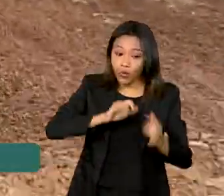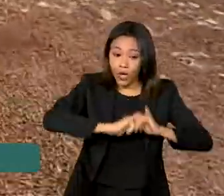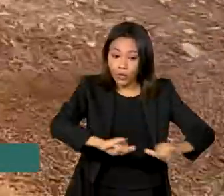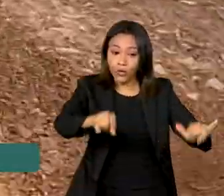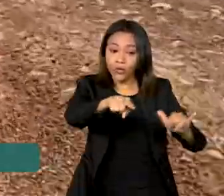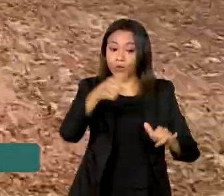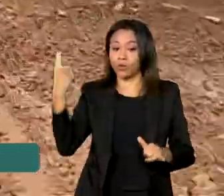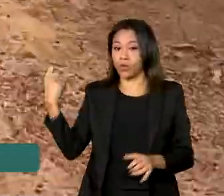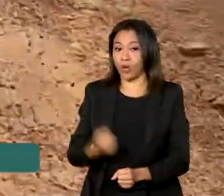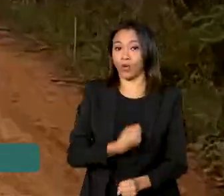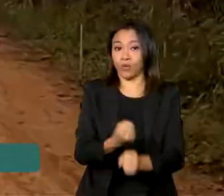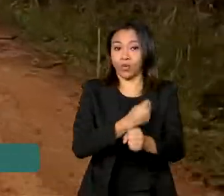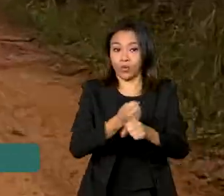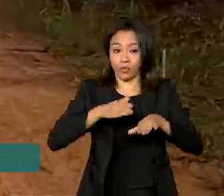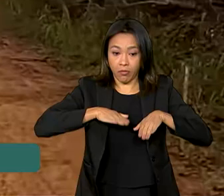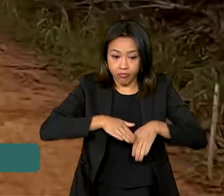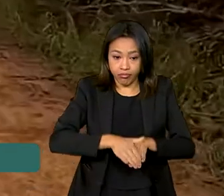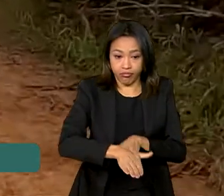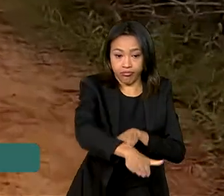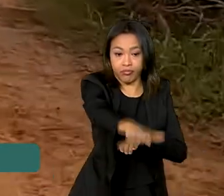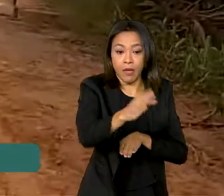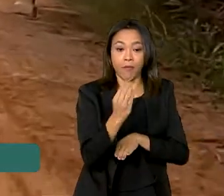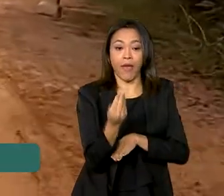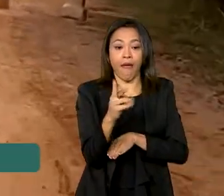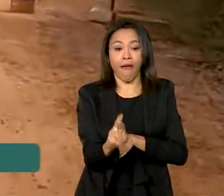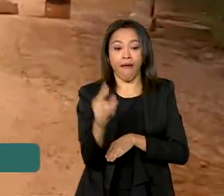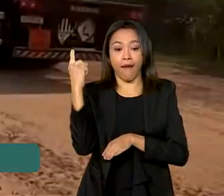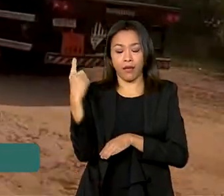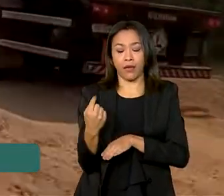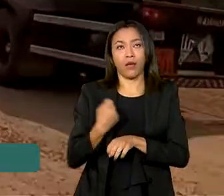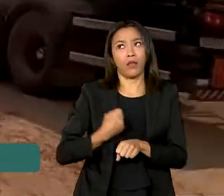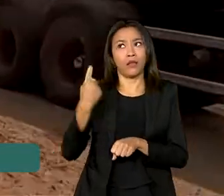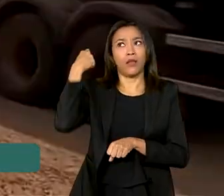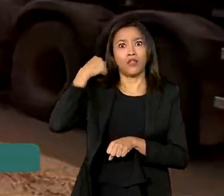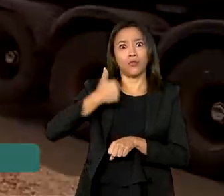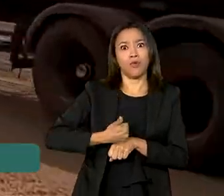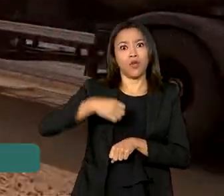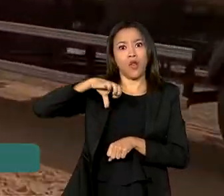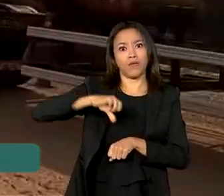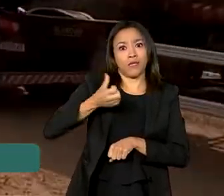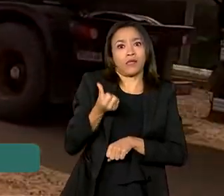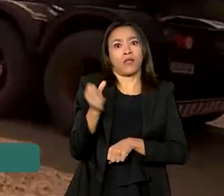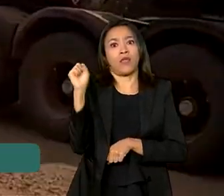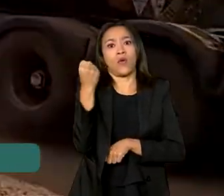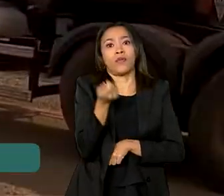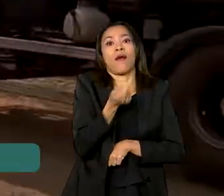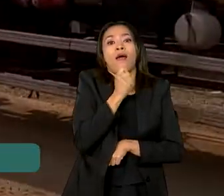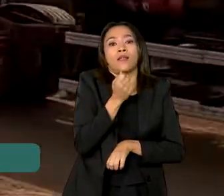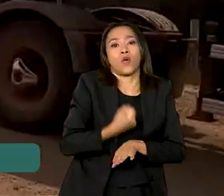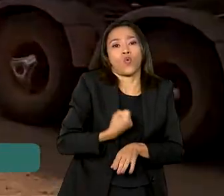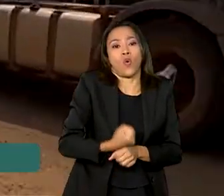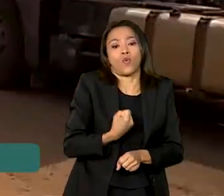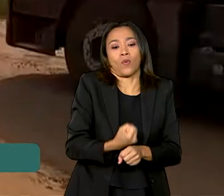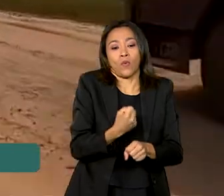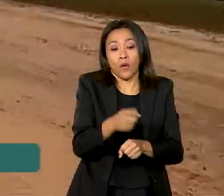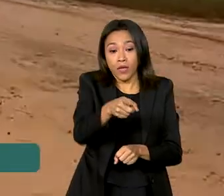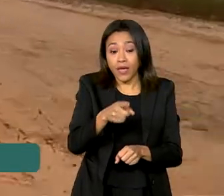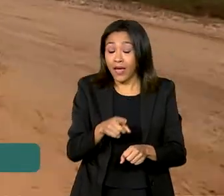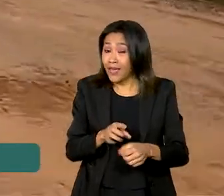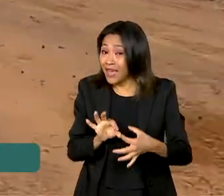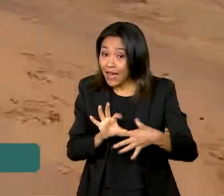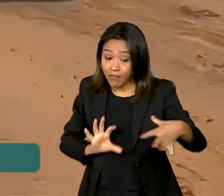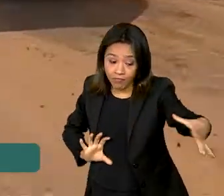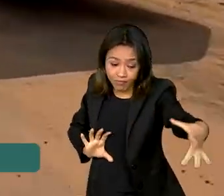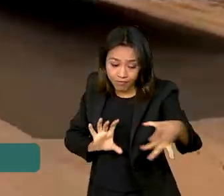BR-319. Em construção desde 1968 e fundamental para conectar a capital,